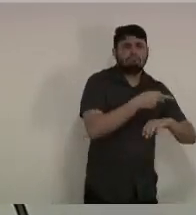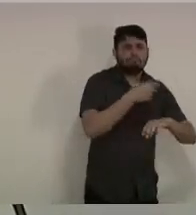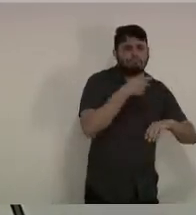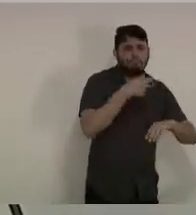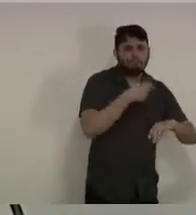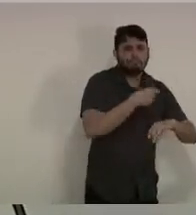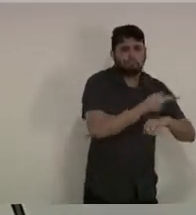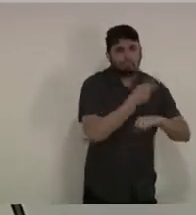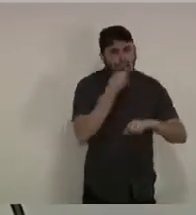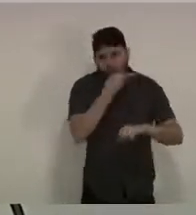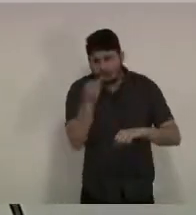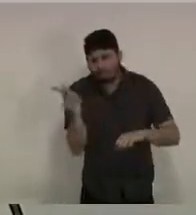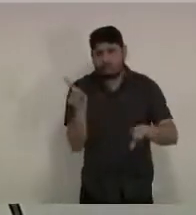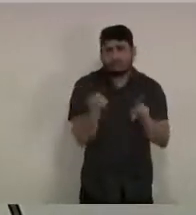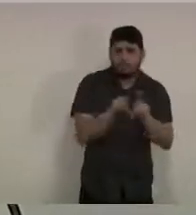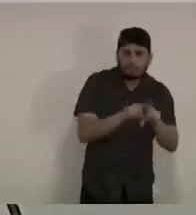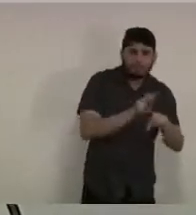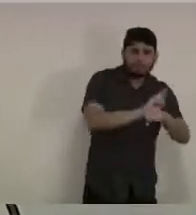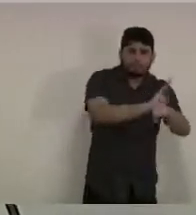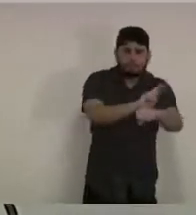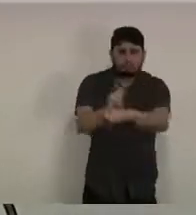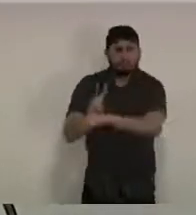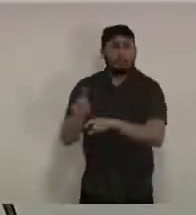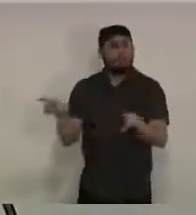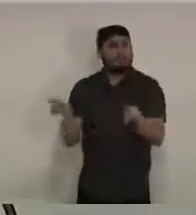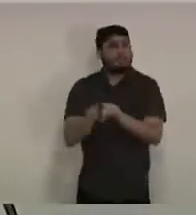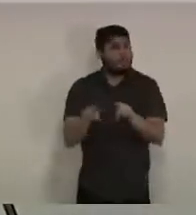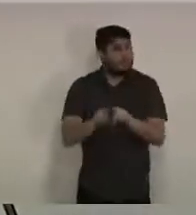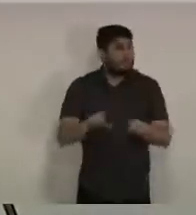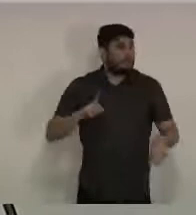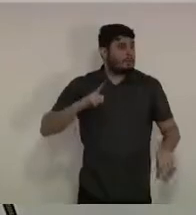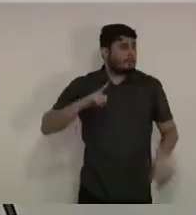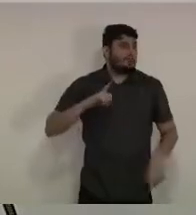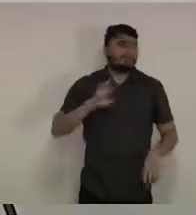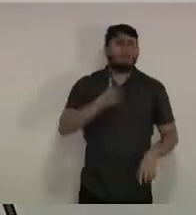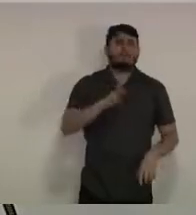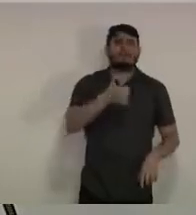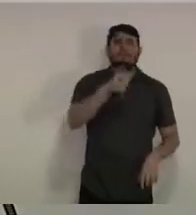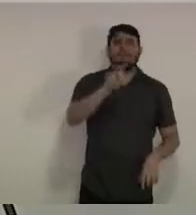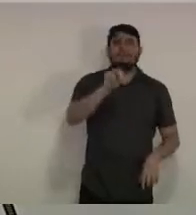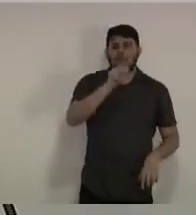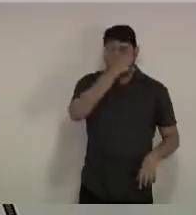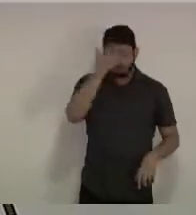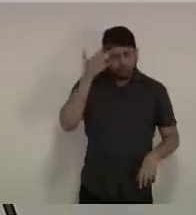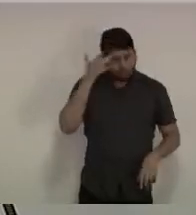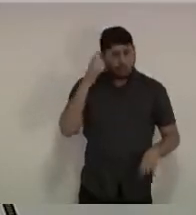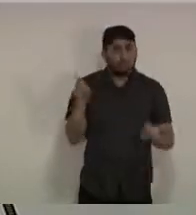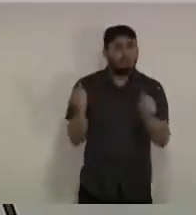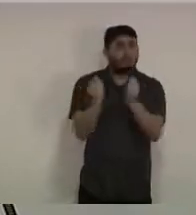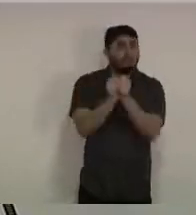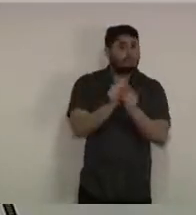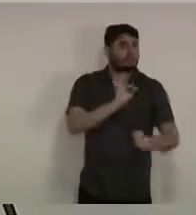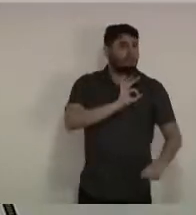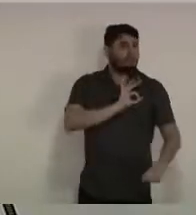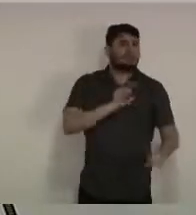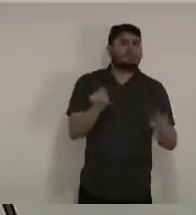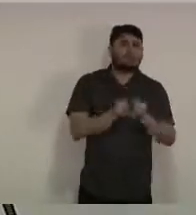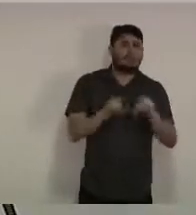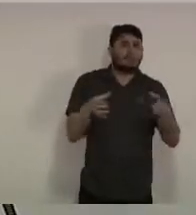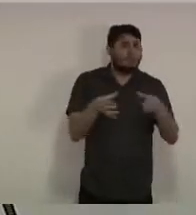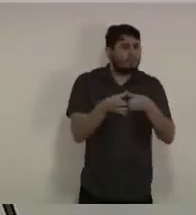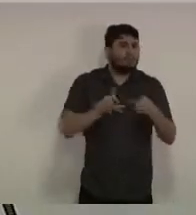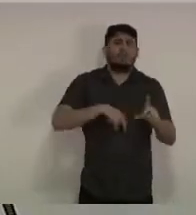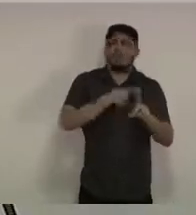normalmente por dia e aí só da Guarda e de Agente de Trânsito nós temos em torno de 150 Pergunta do blog do Mário